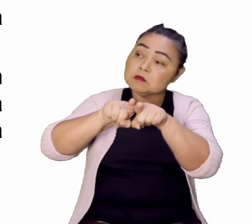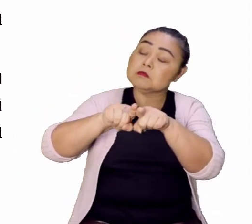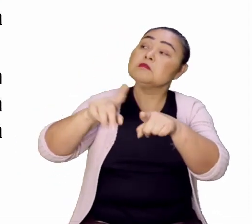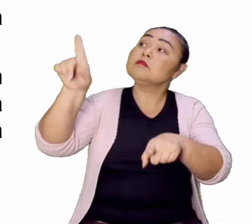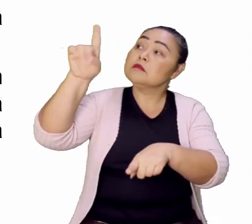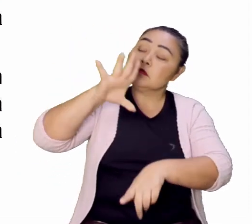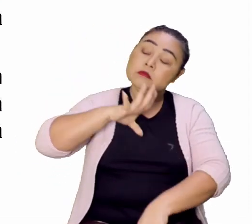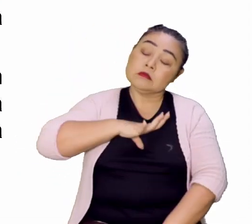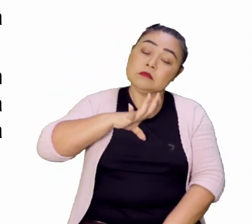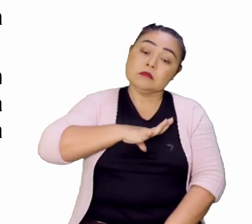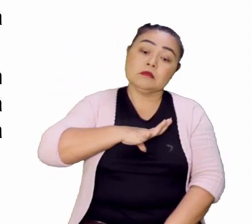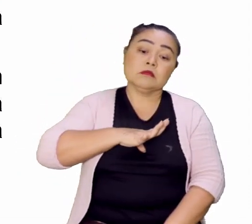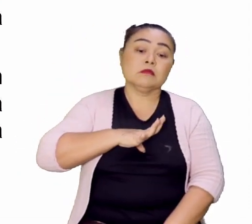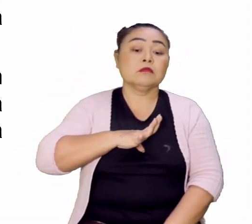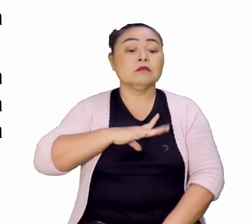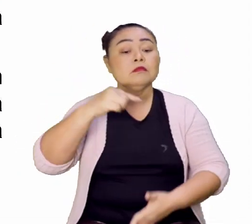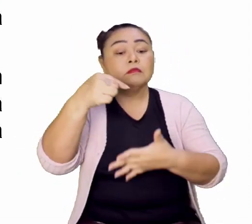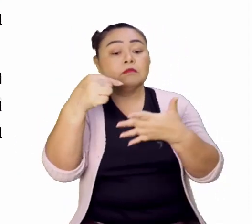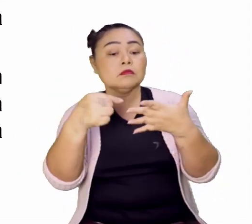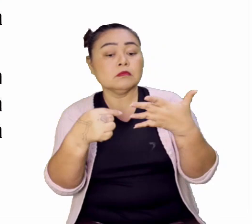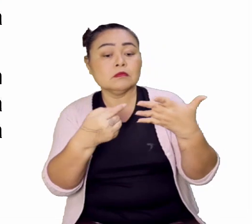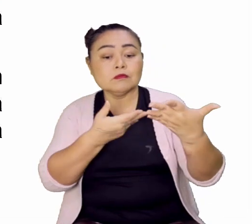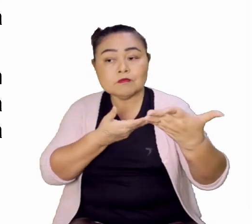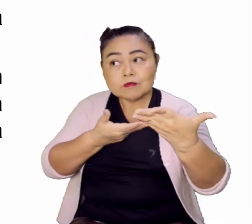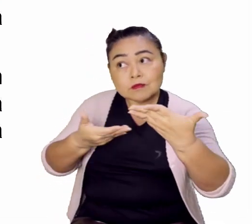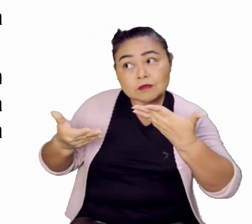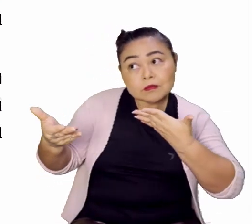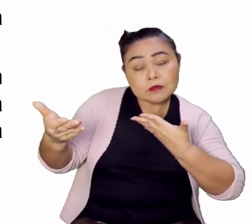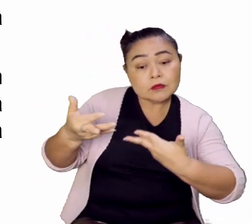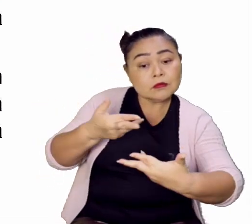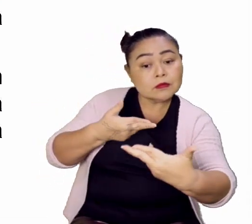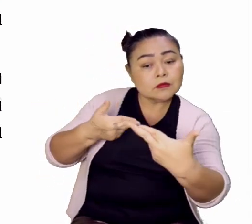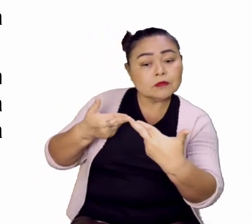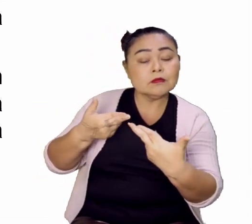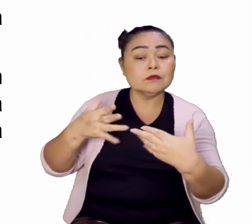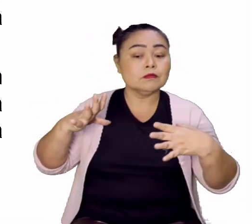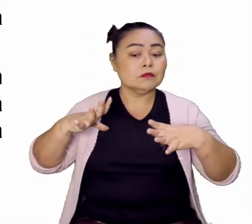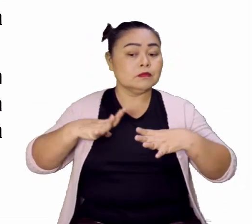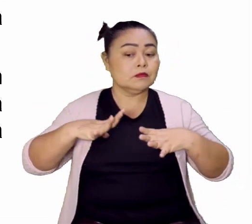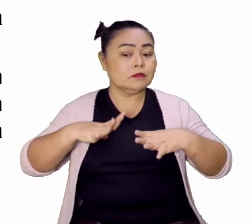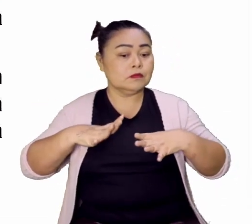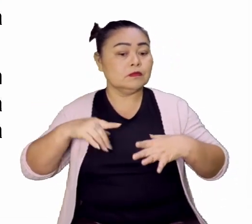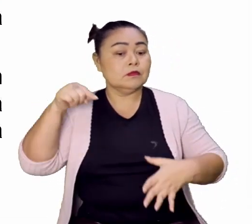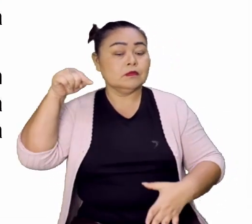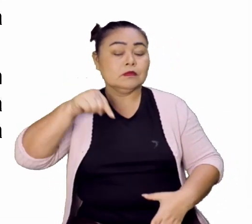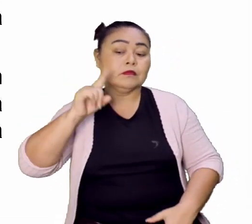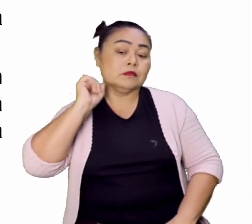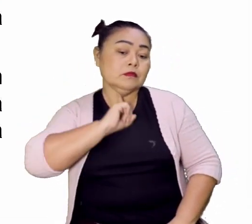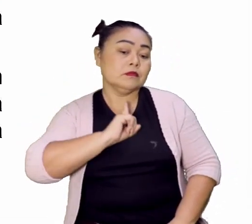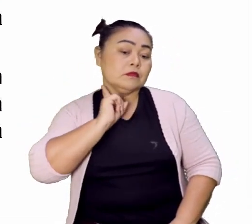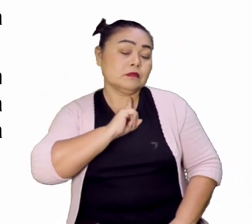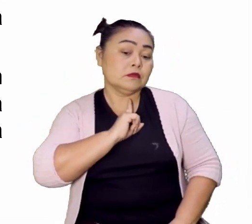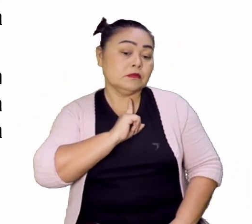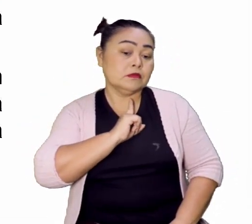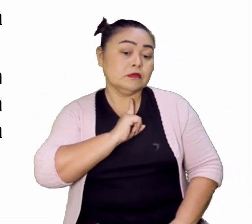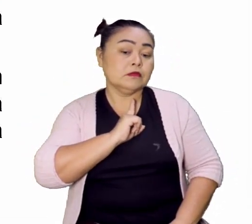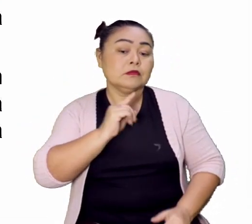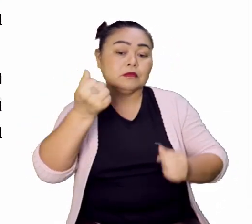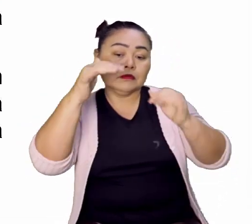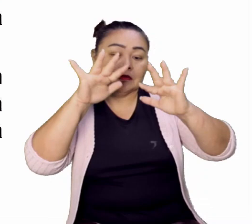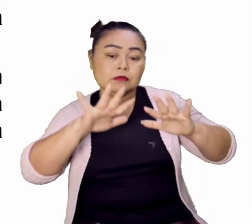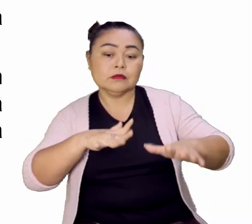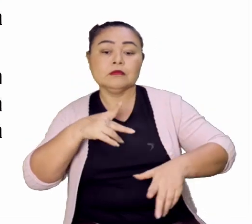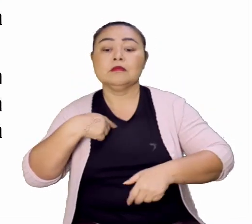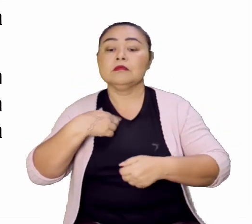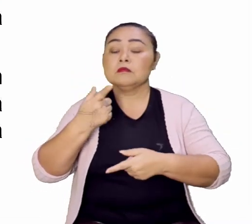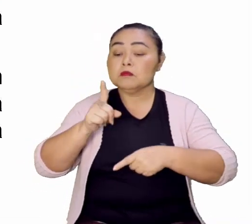elas, a, o intervencionismo regulador metropolitano na região das minas, o desaparecimento